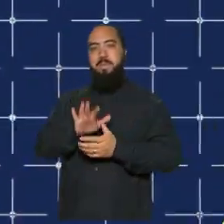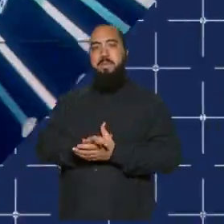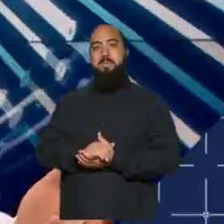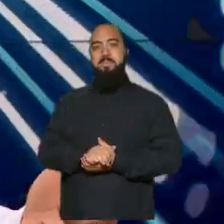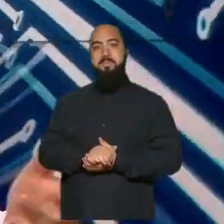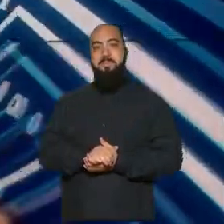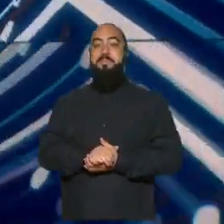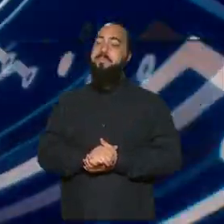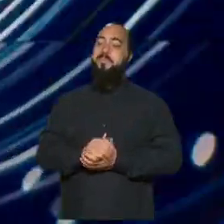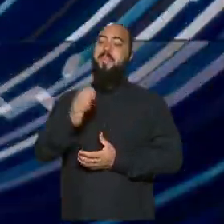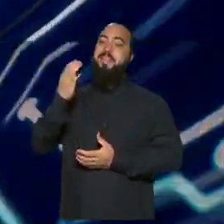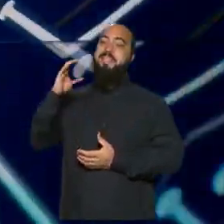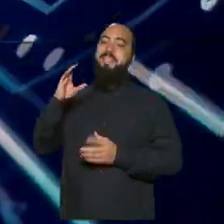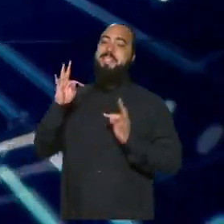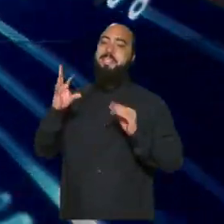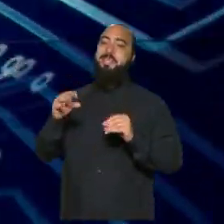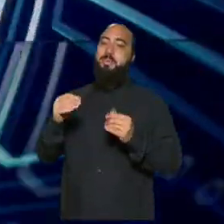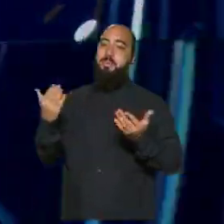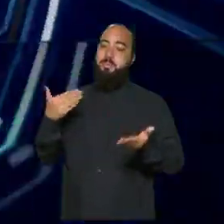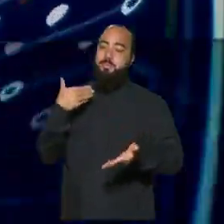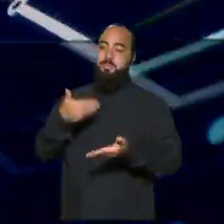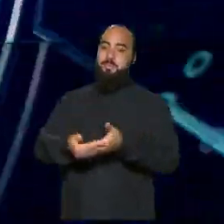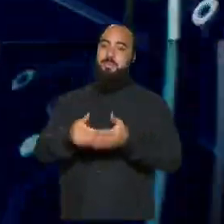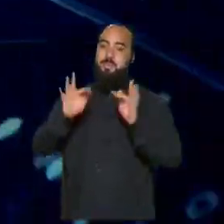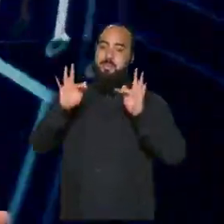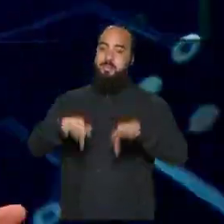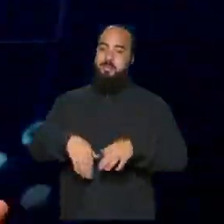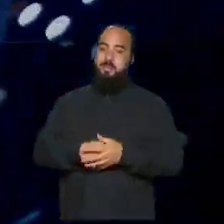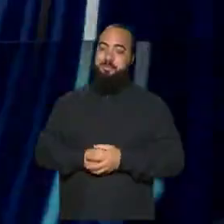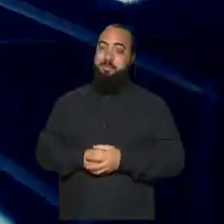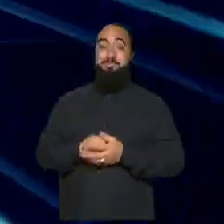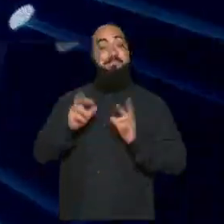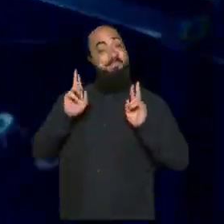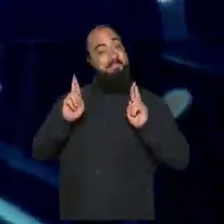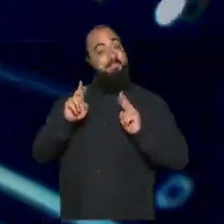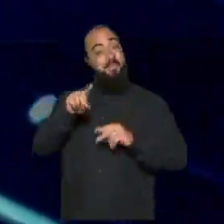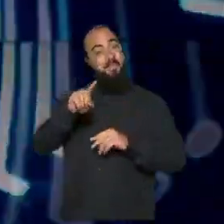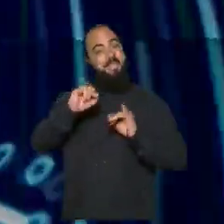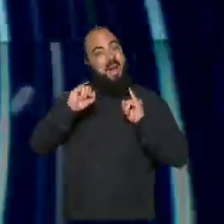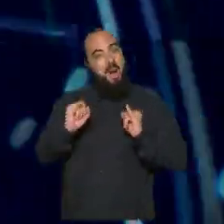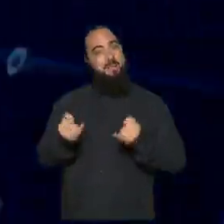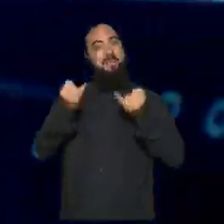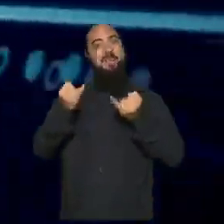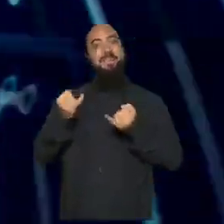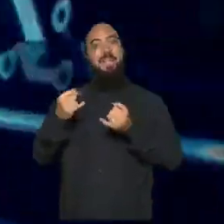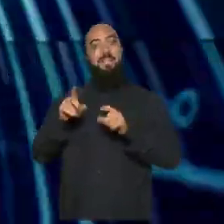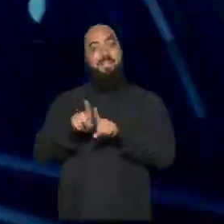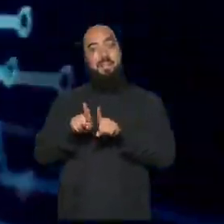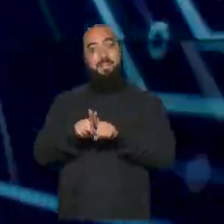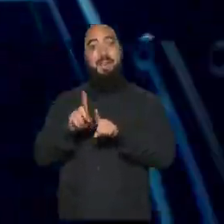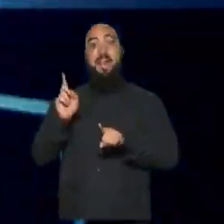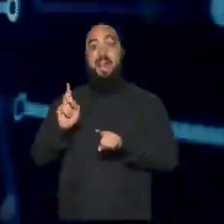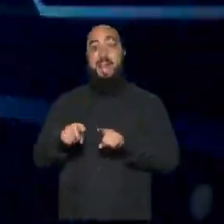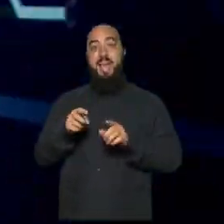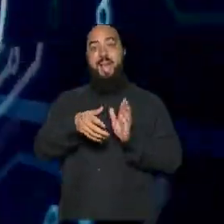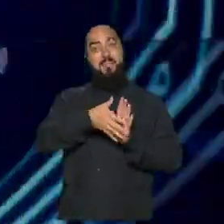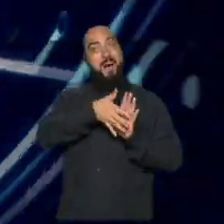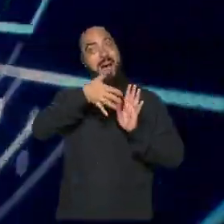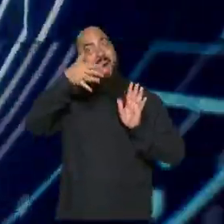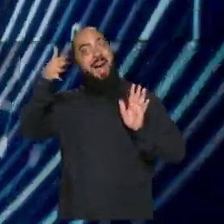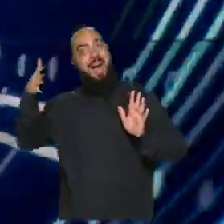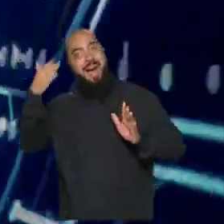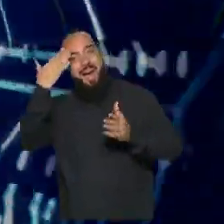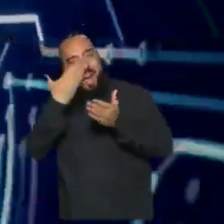E o Ciência é Tudo de hoje está chegando ao fim. Eu espero que você tenha aproveitado nossa jornada pelo universo da ciência,